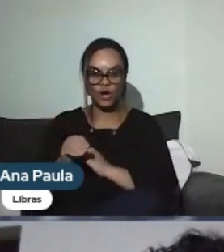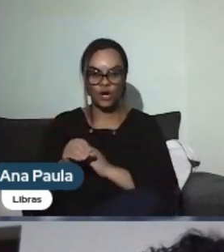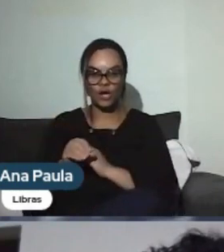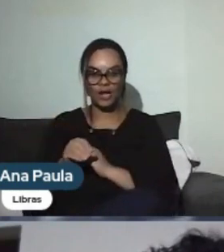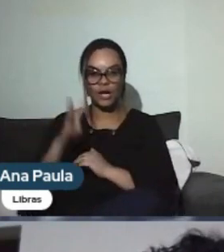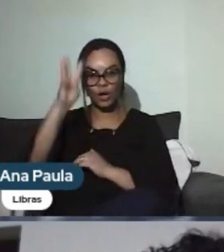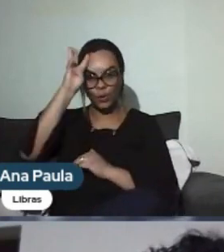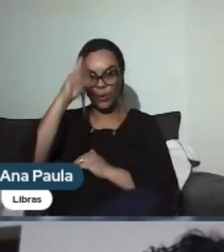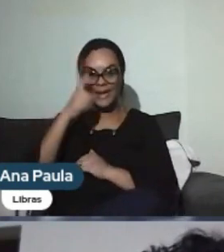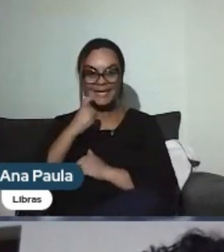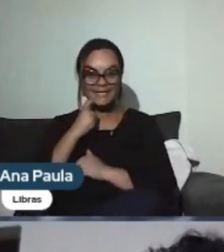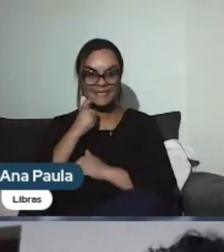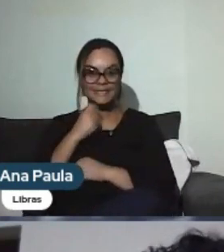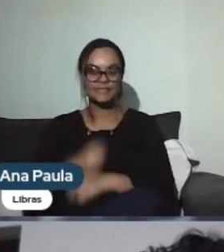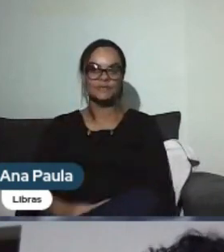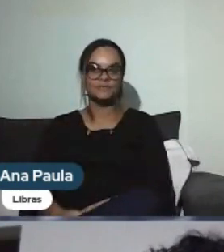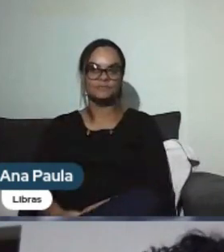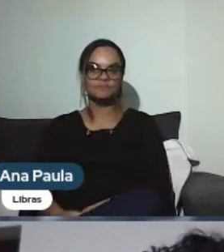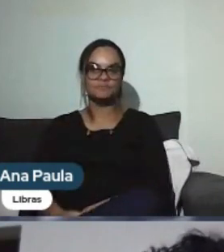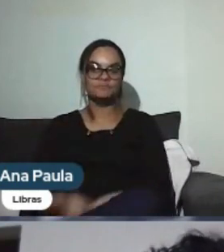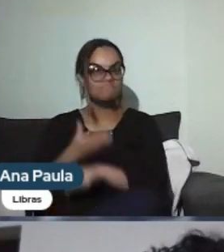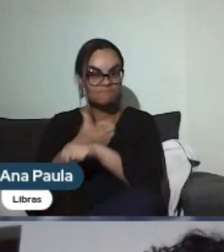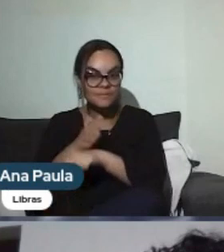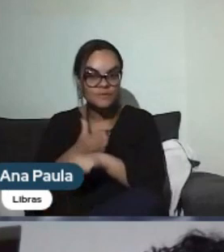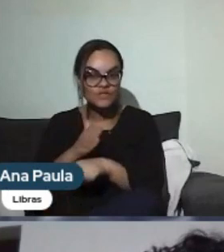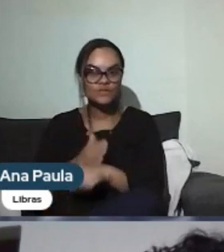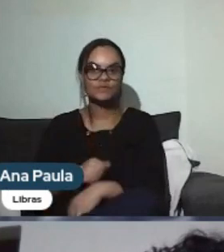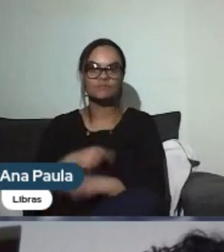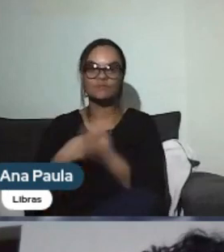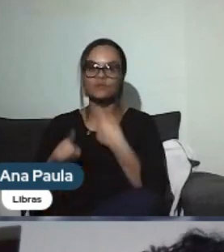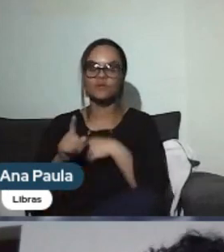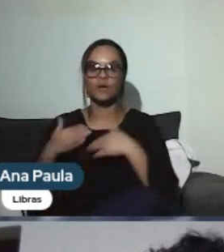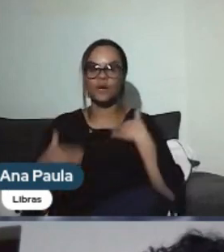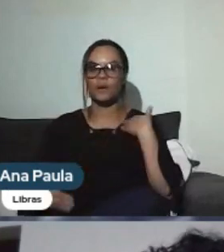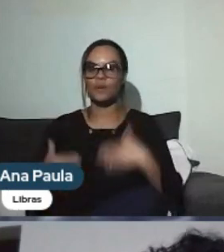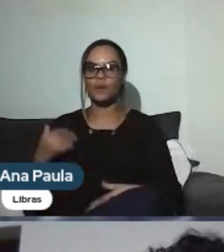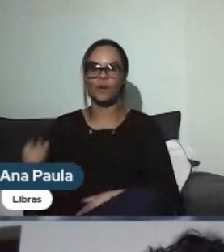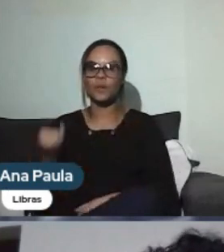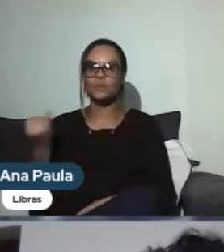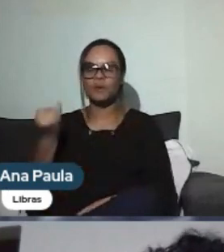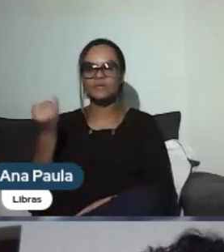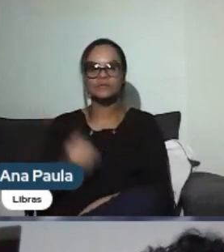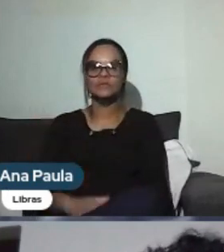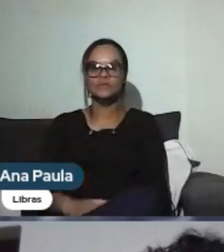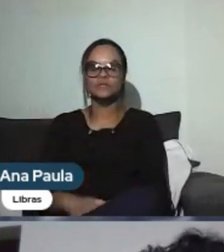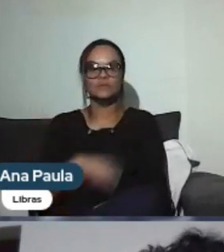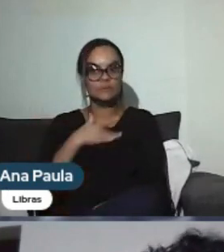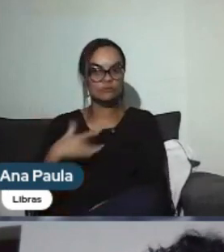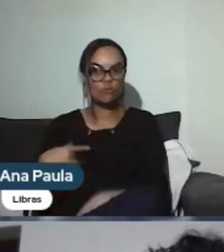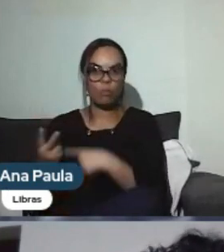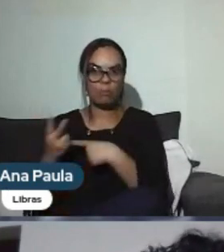do meu estágio, né? Então, essa questão de movimentar o corpo é muito importante. Ser pra pessoa saudável, né?